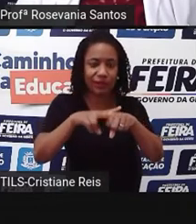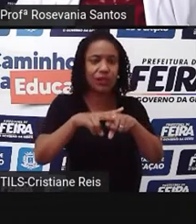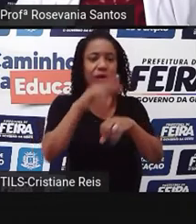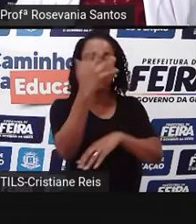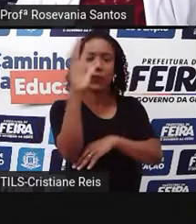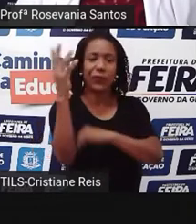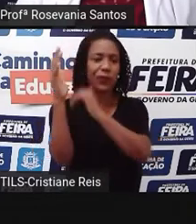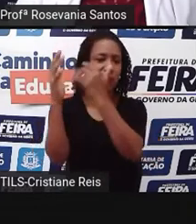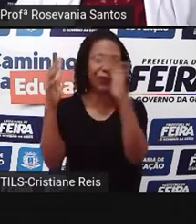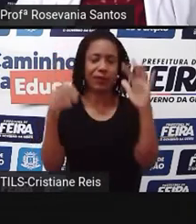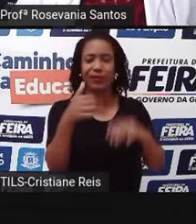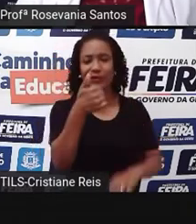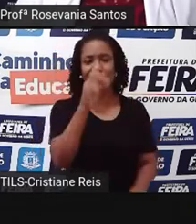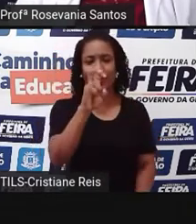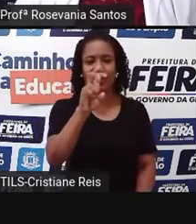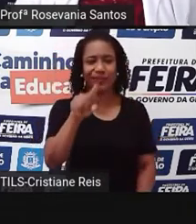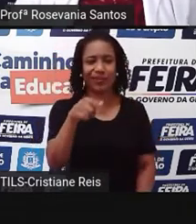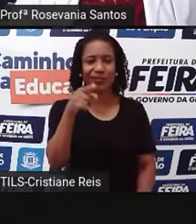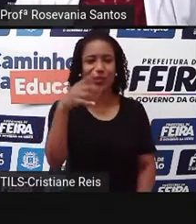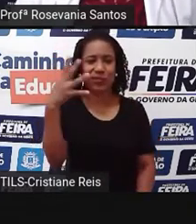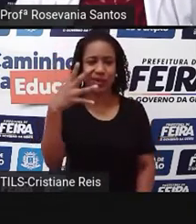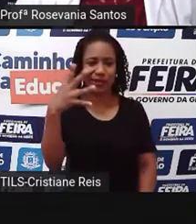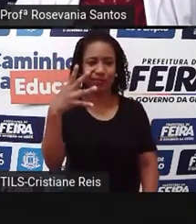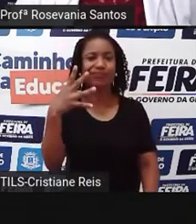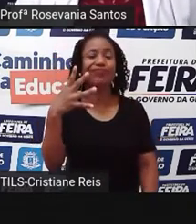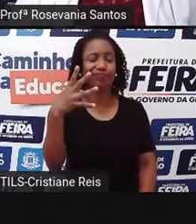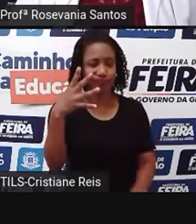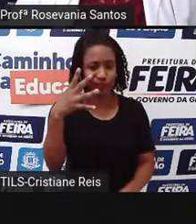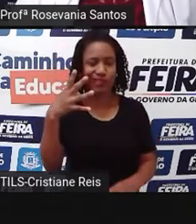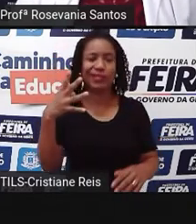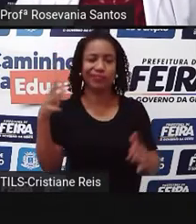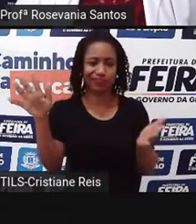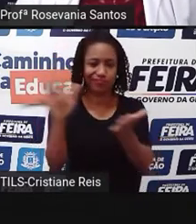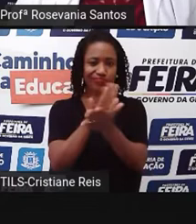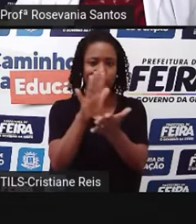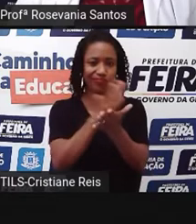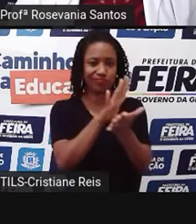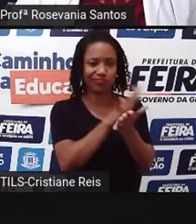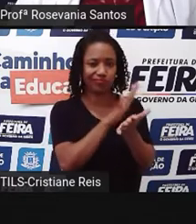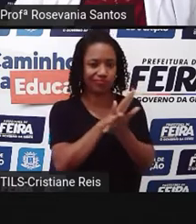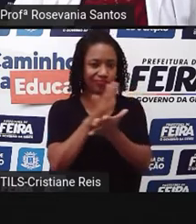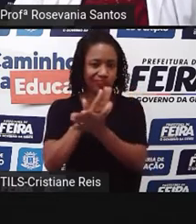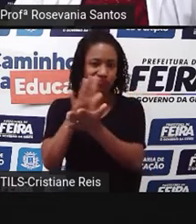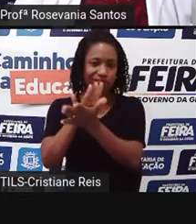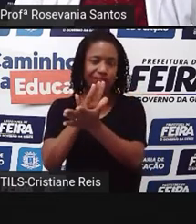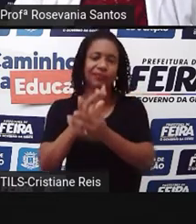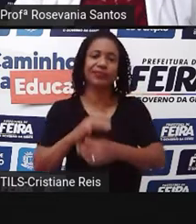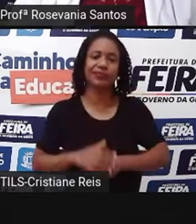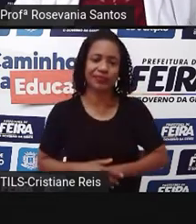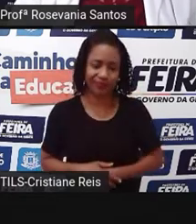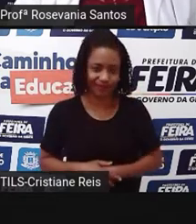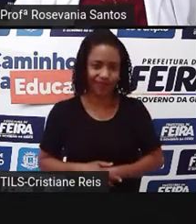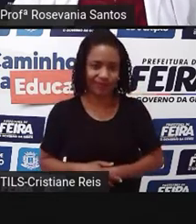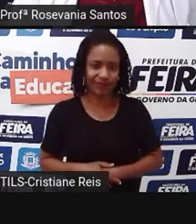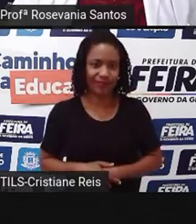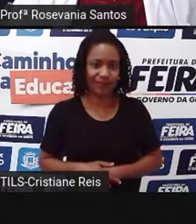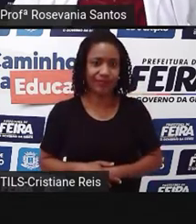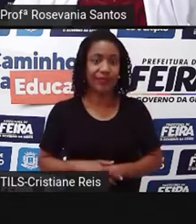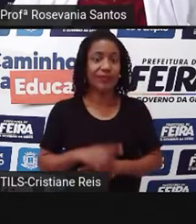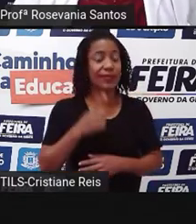Tanto no Pantanal como lá, é a menor área, vamos considerar assim, a ser desmatada percentualmente.